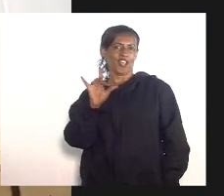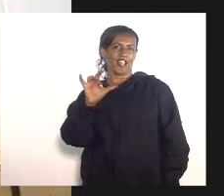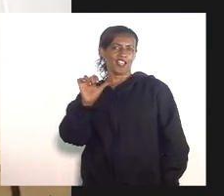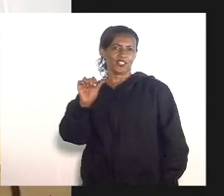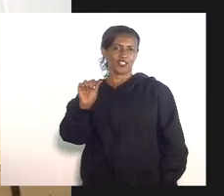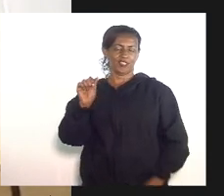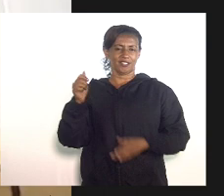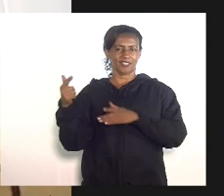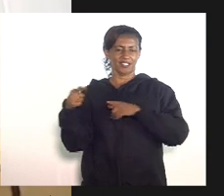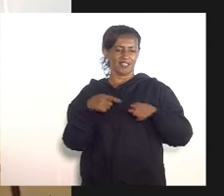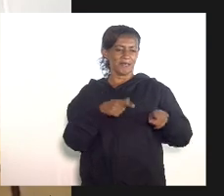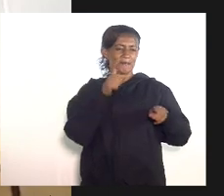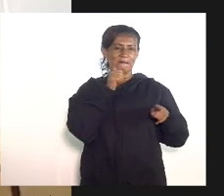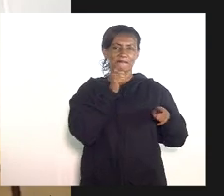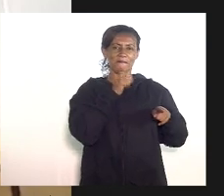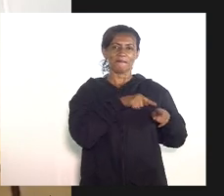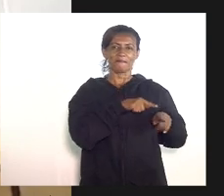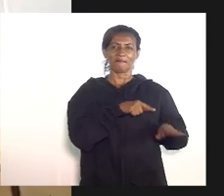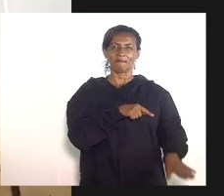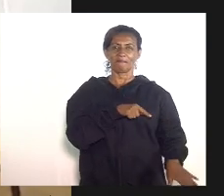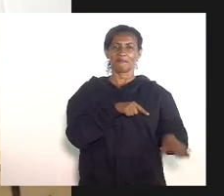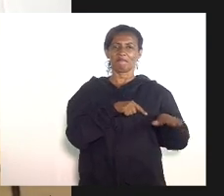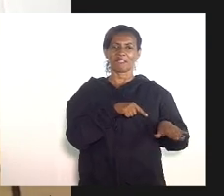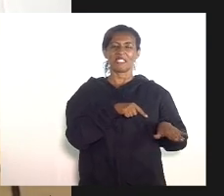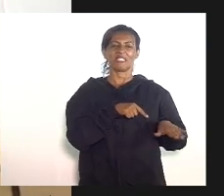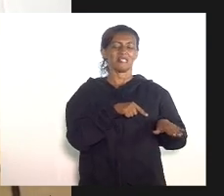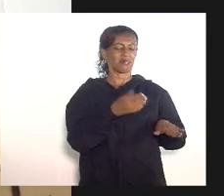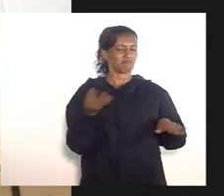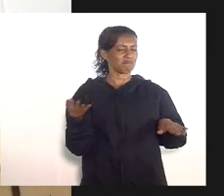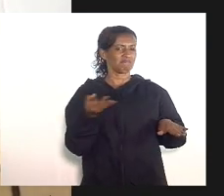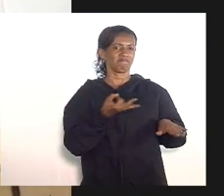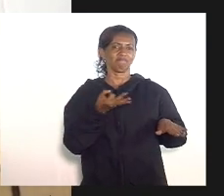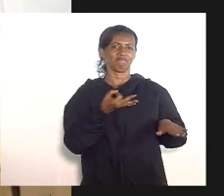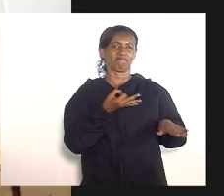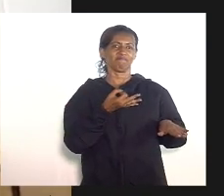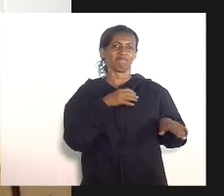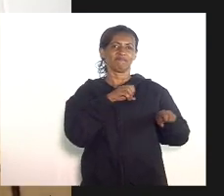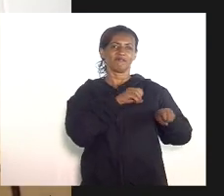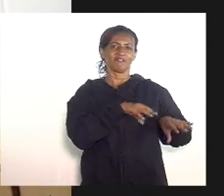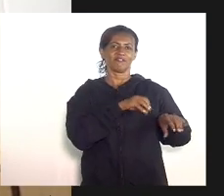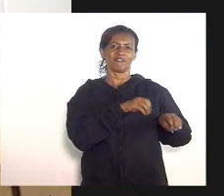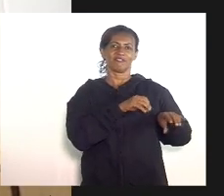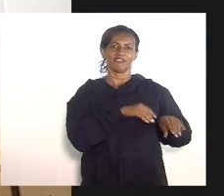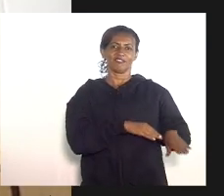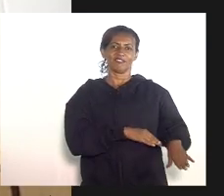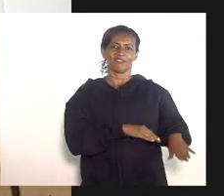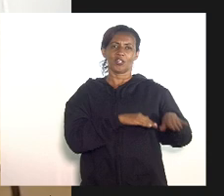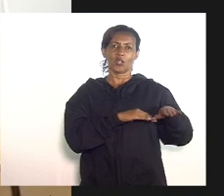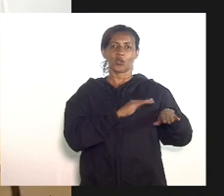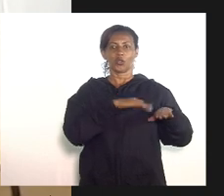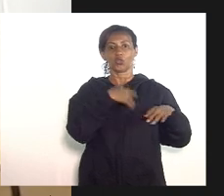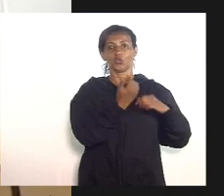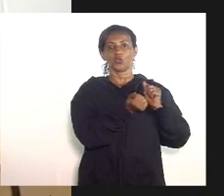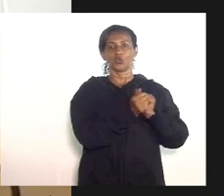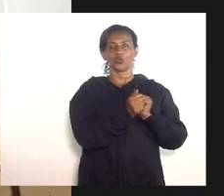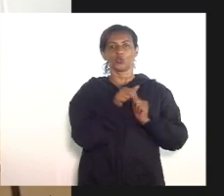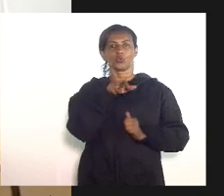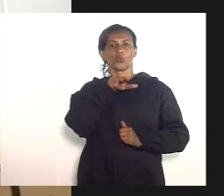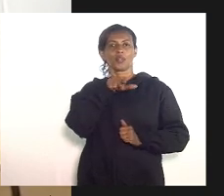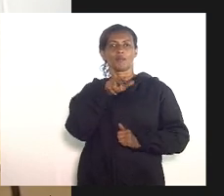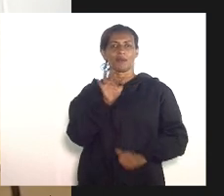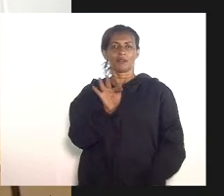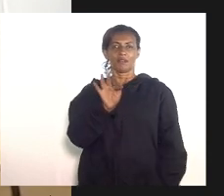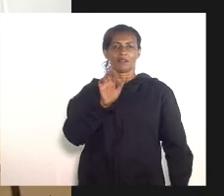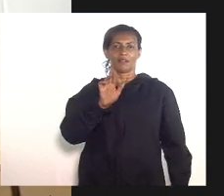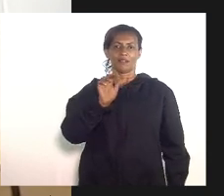pôde ter uma excelente educação ao lado de sua irmã Francisca com a morte dos pais